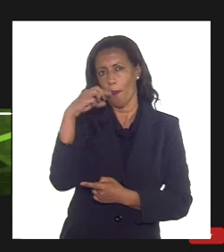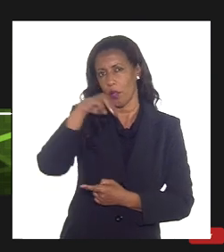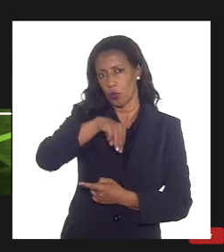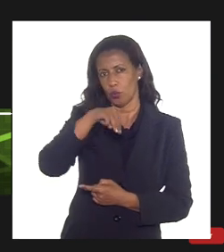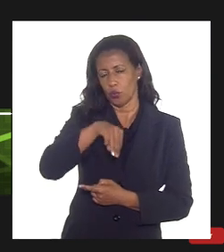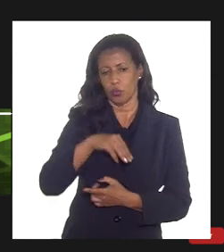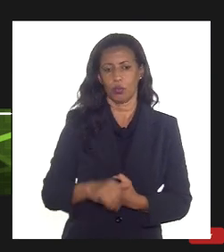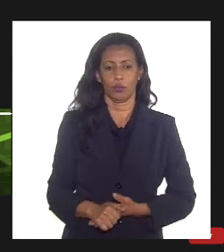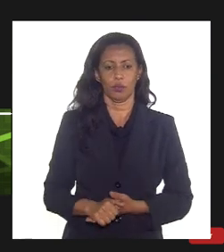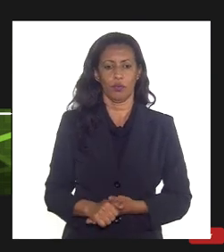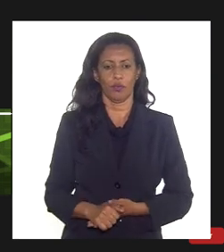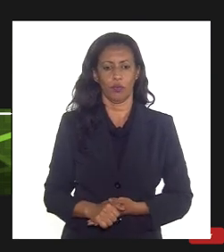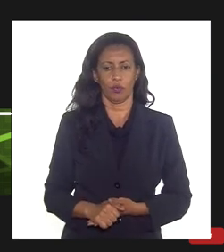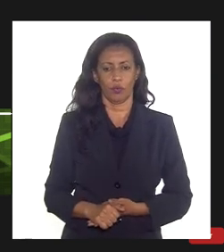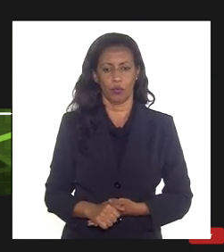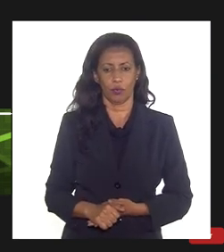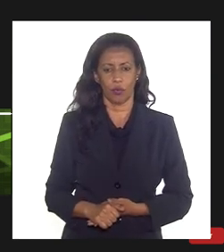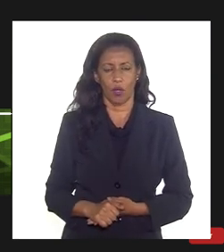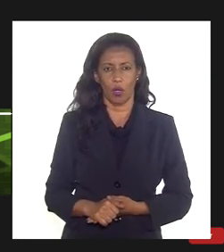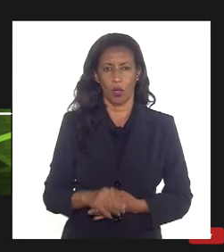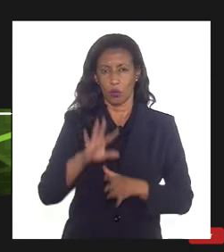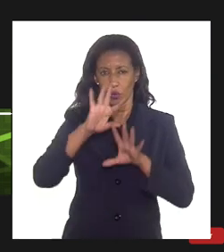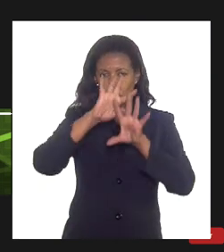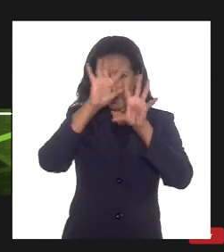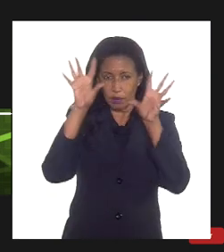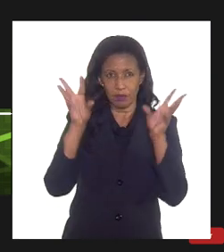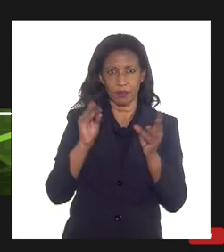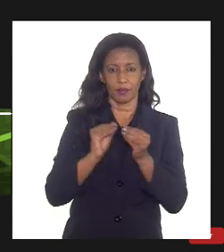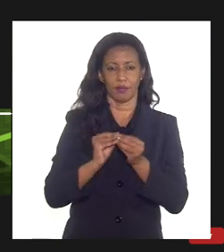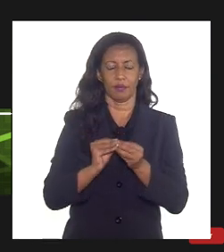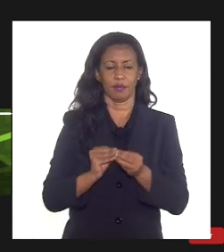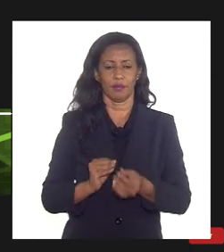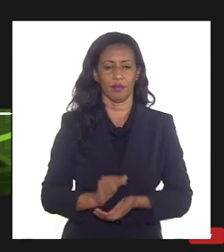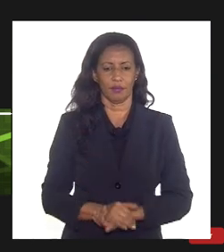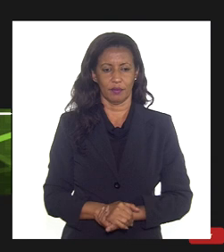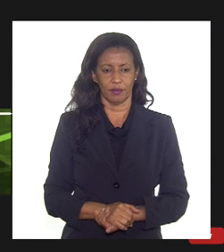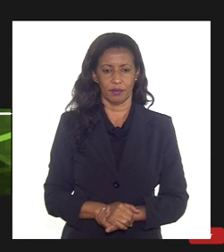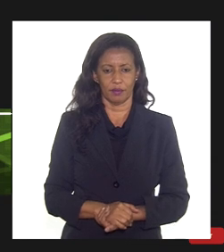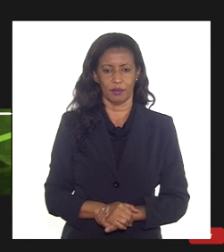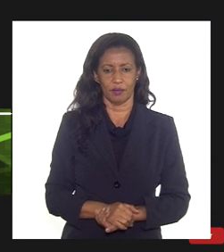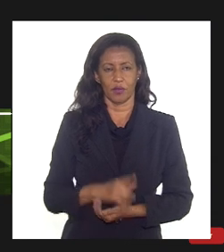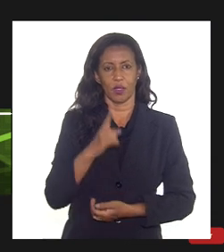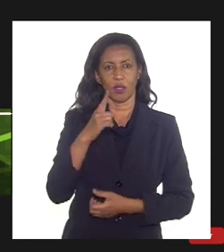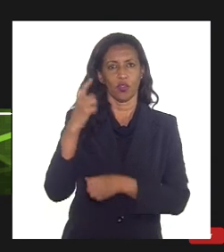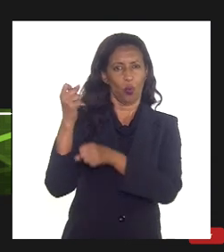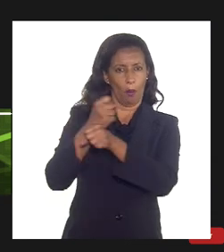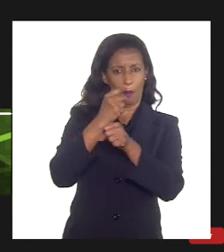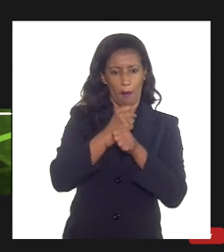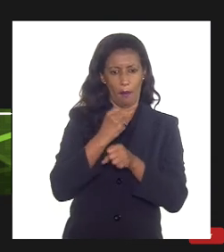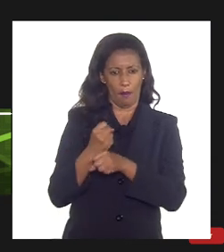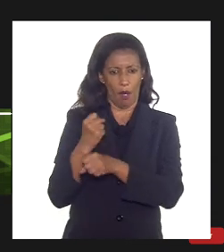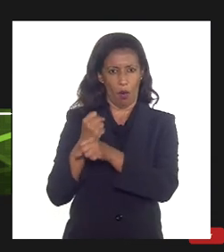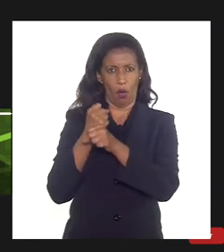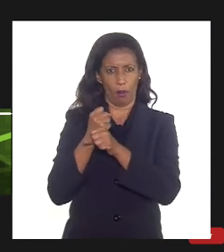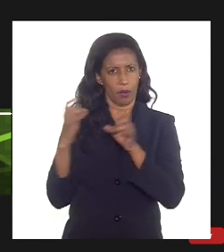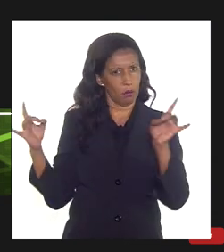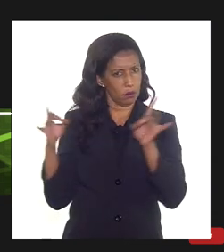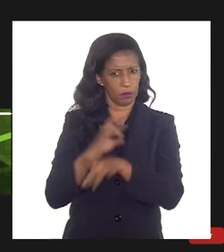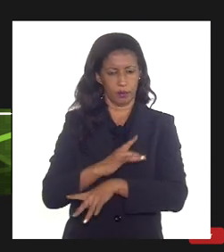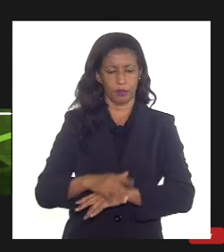só para dar uma noção um pouco mais assim ilustrativa de uma parte da obra que foi recentemente concluída